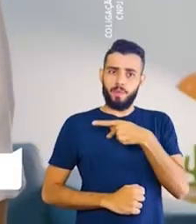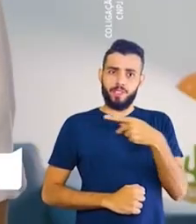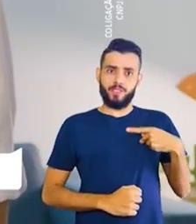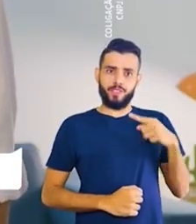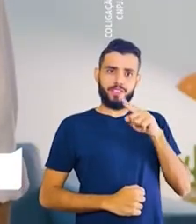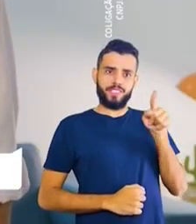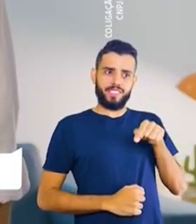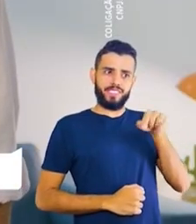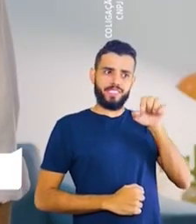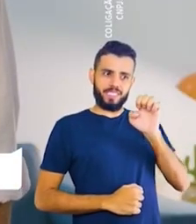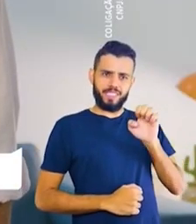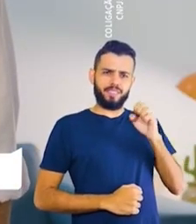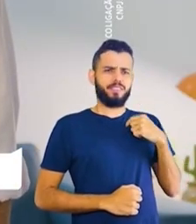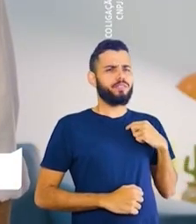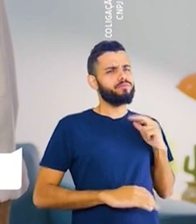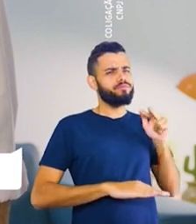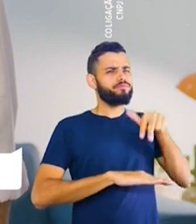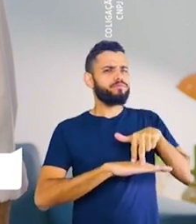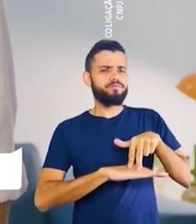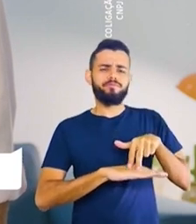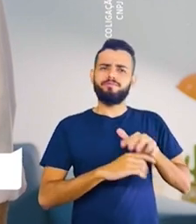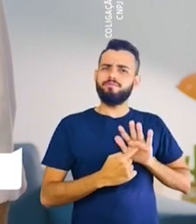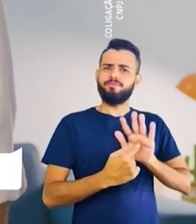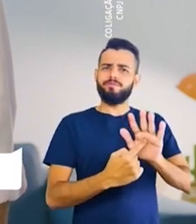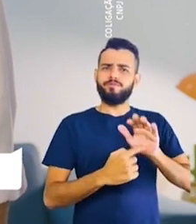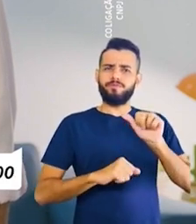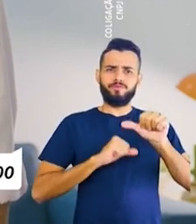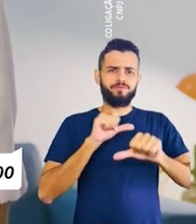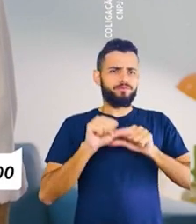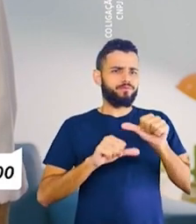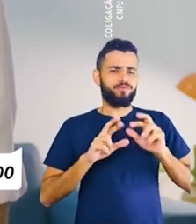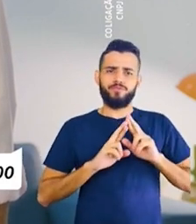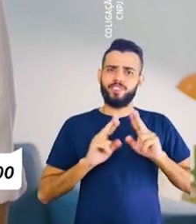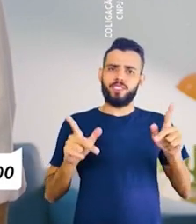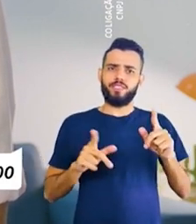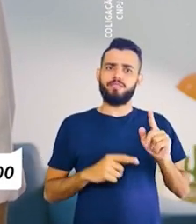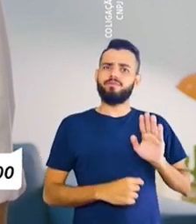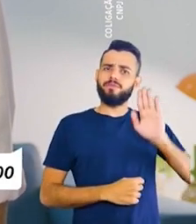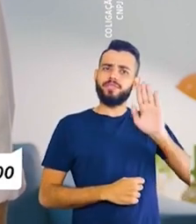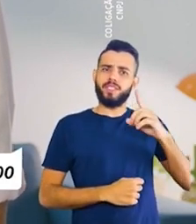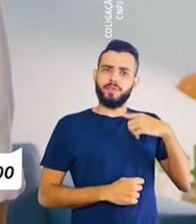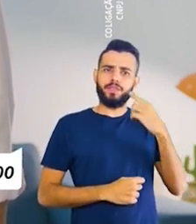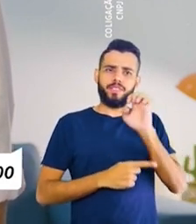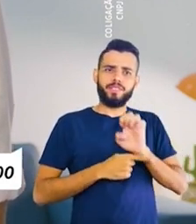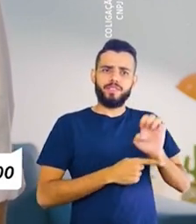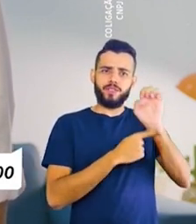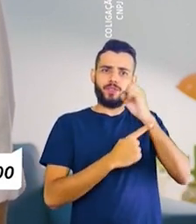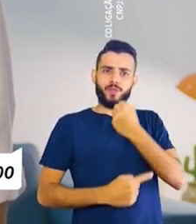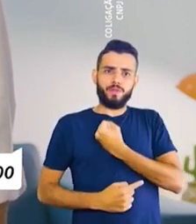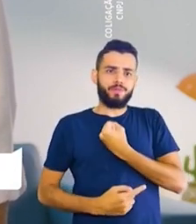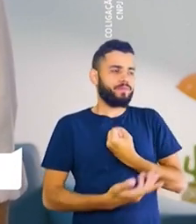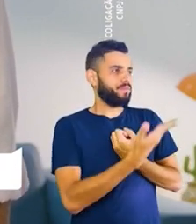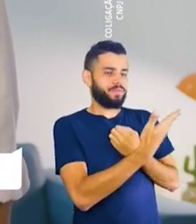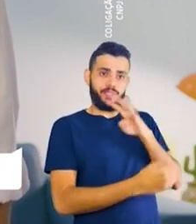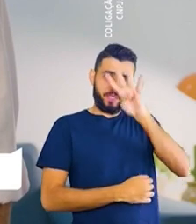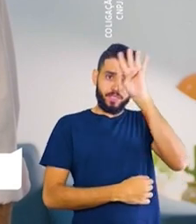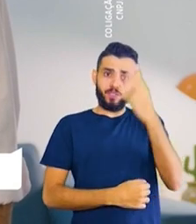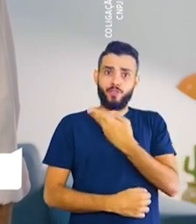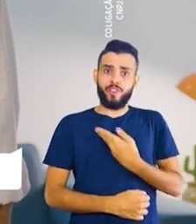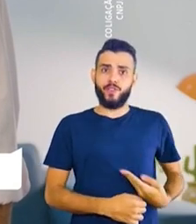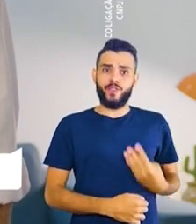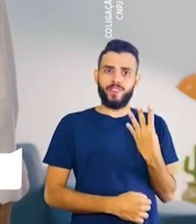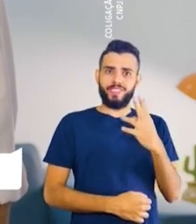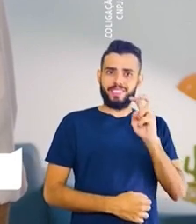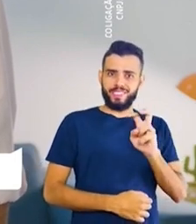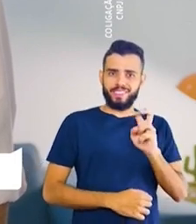Oi, sou o pastor Zé Carlos. Vim para fazer a diferença. Sou candidato a deputado estadual com o número 23600. Alessandro,